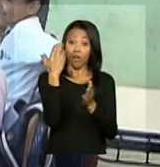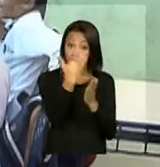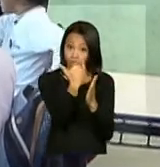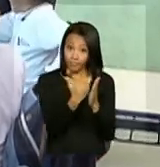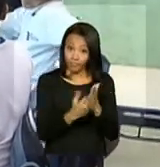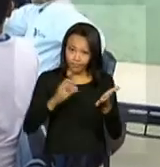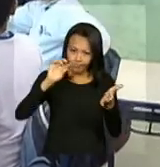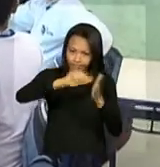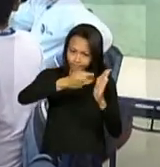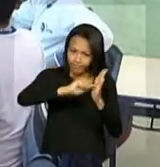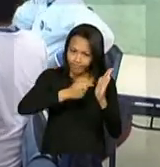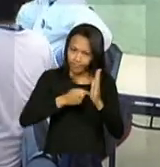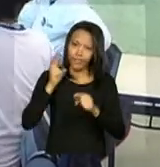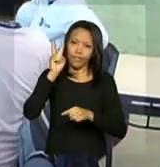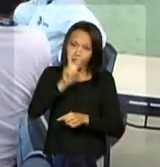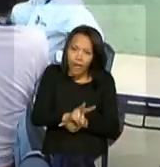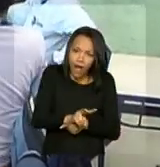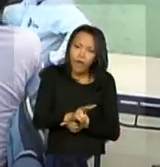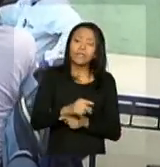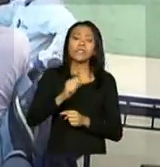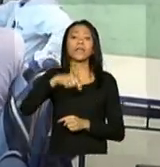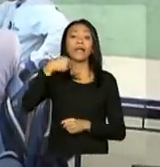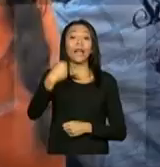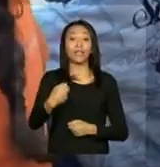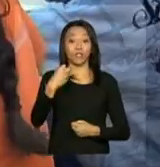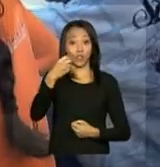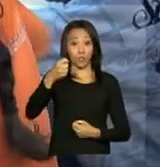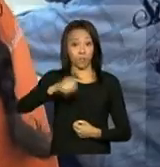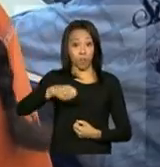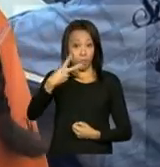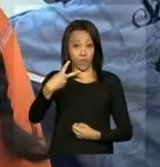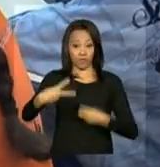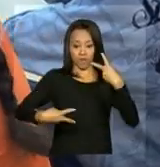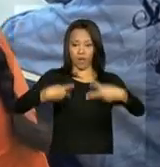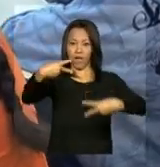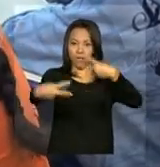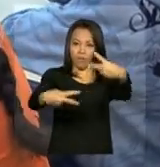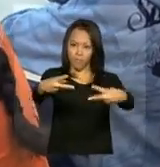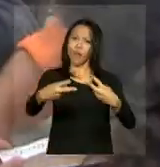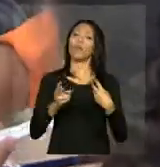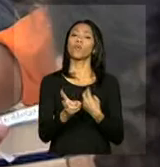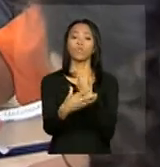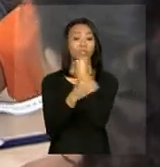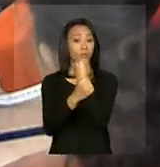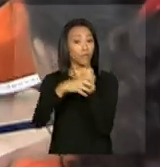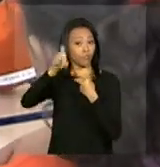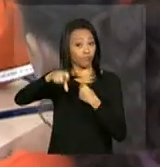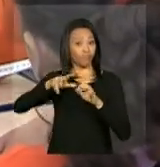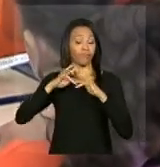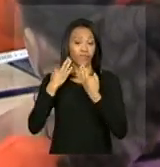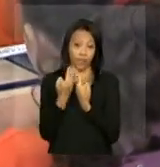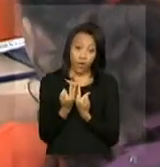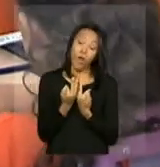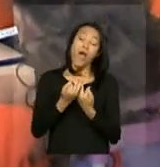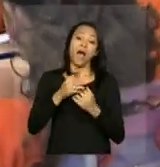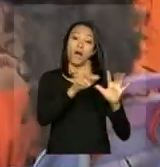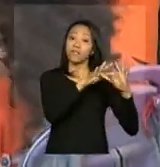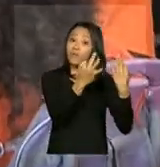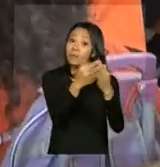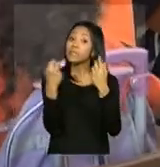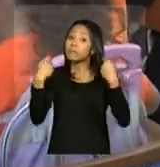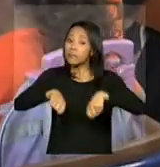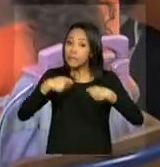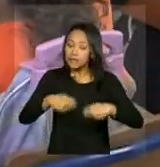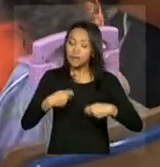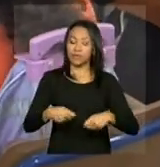frequência às aulas é feito a cada dois meses. Para garantir o benefício, as famílias precisam assegurar que os